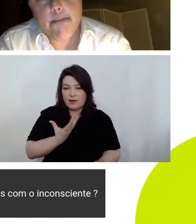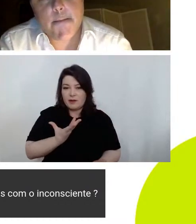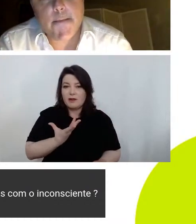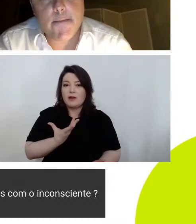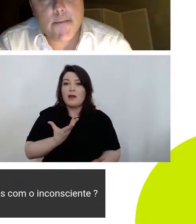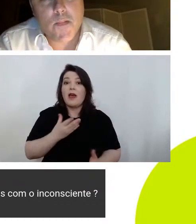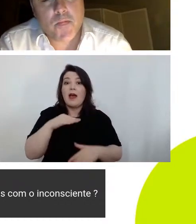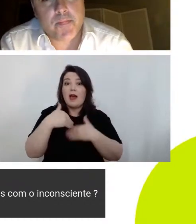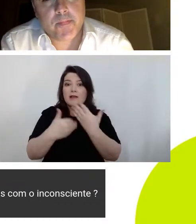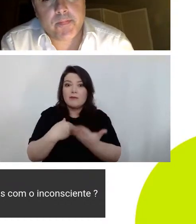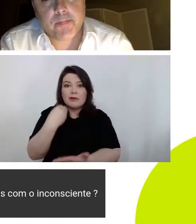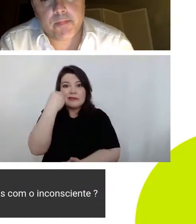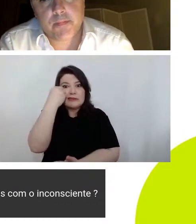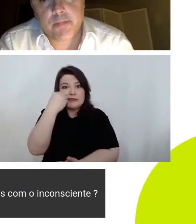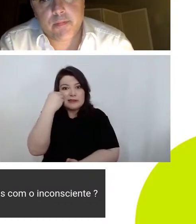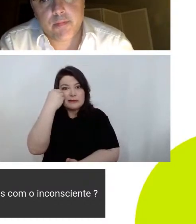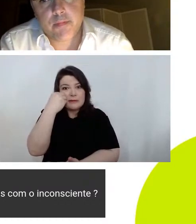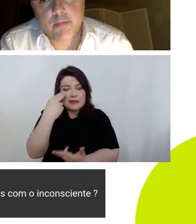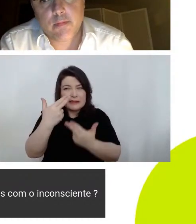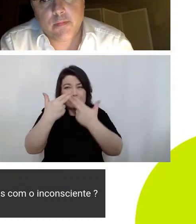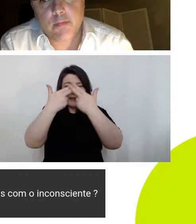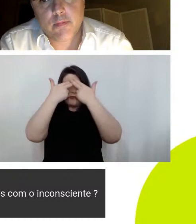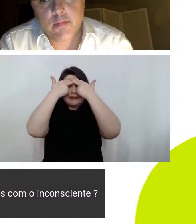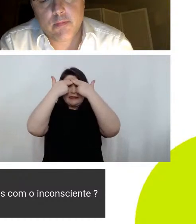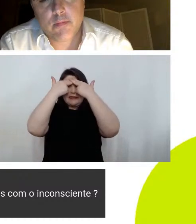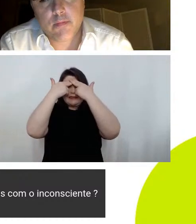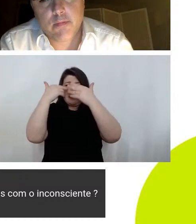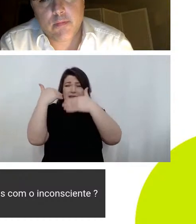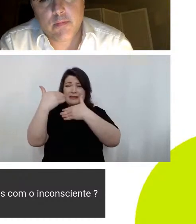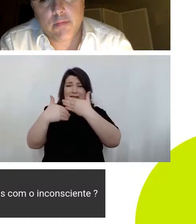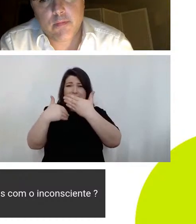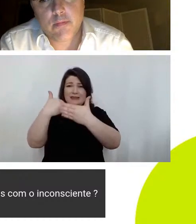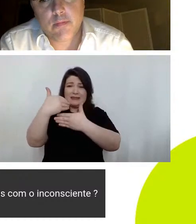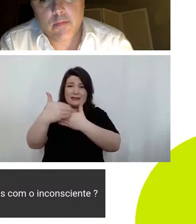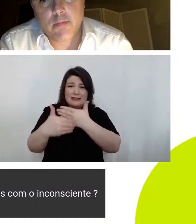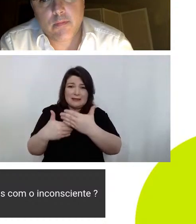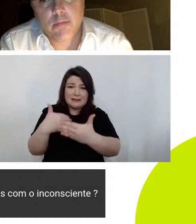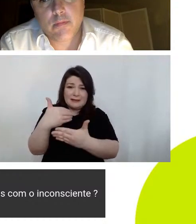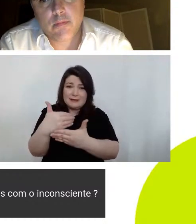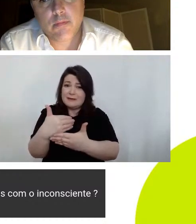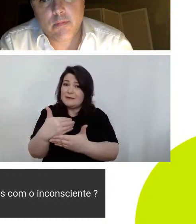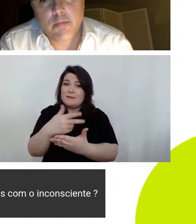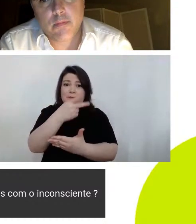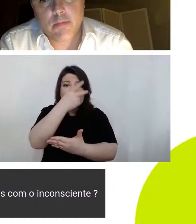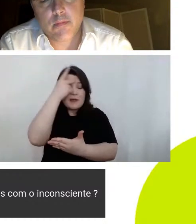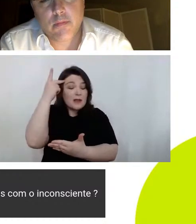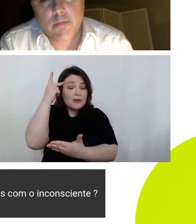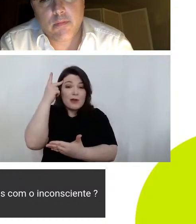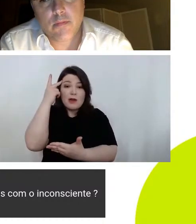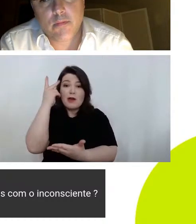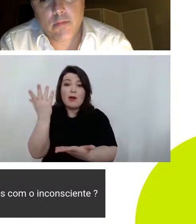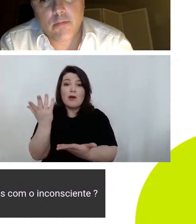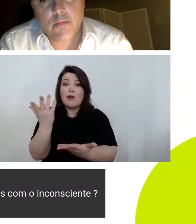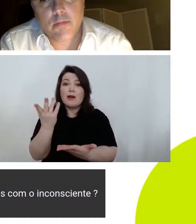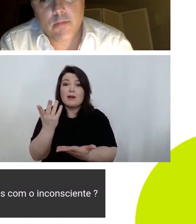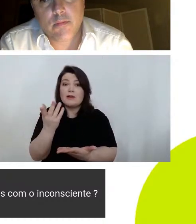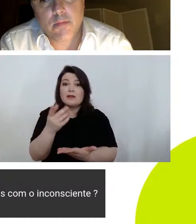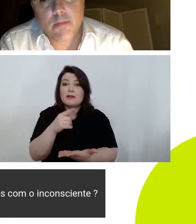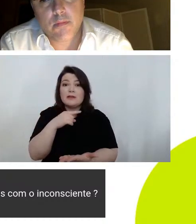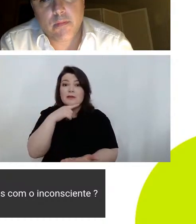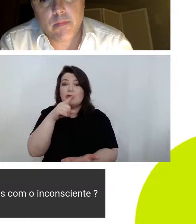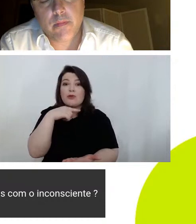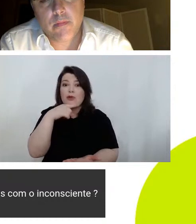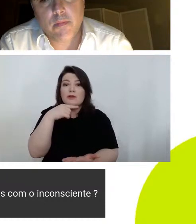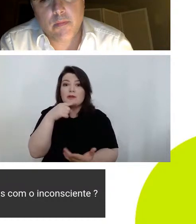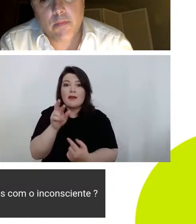experiência de tamanho ou excesso que elas não adentram uma rede de